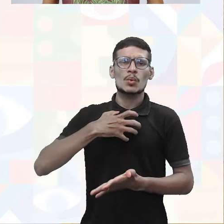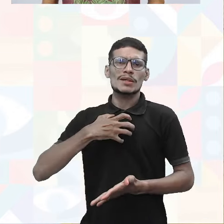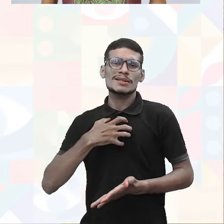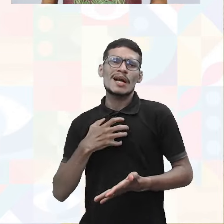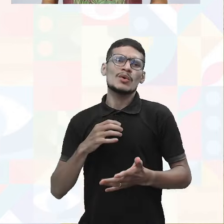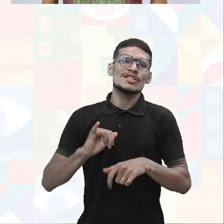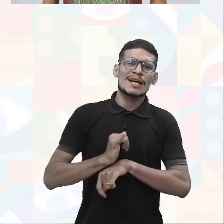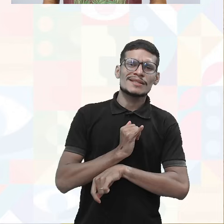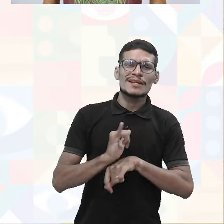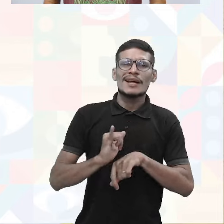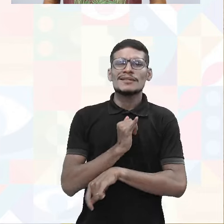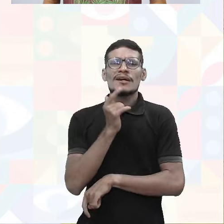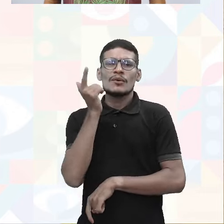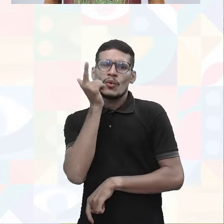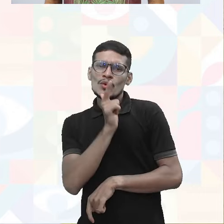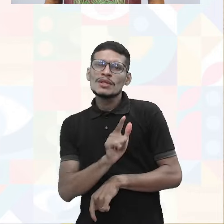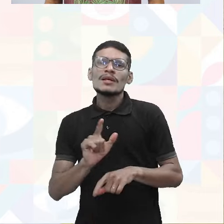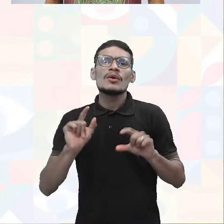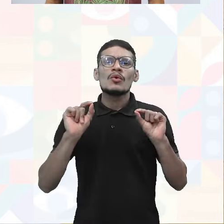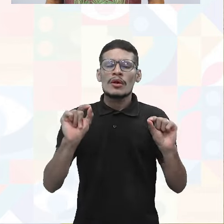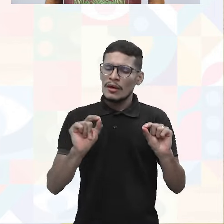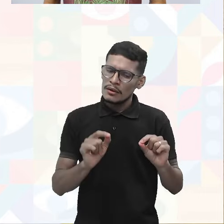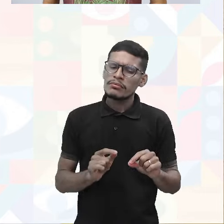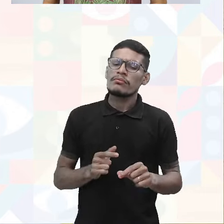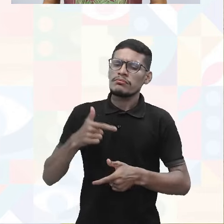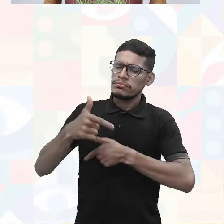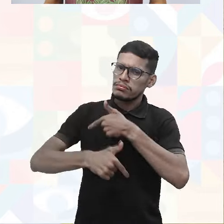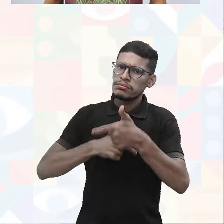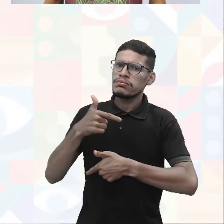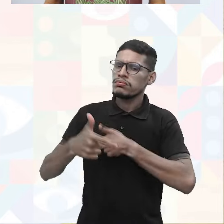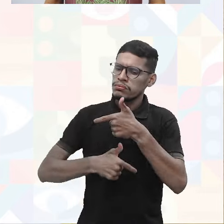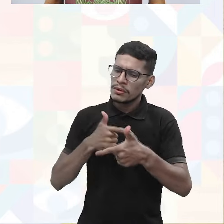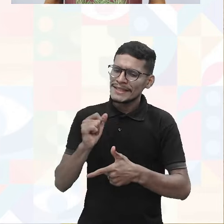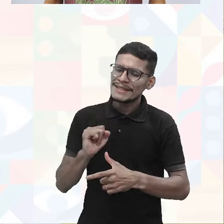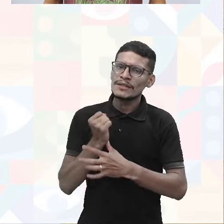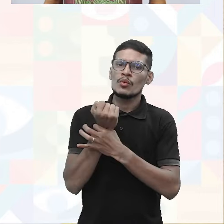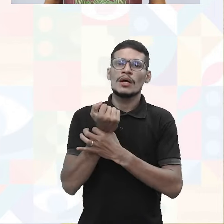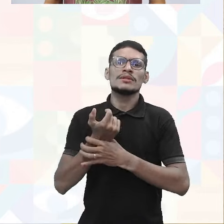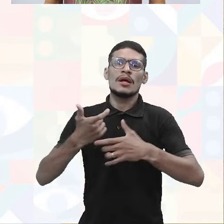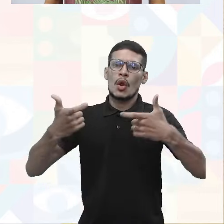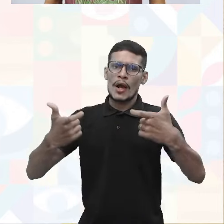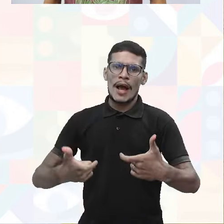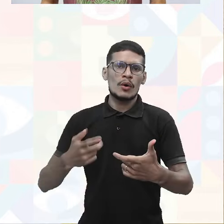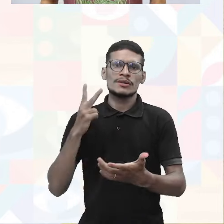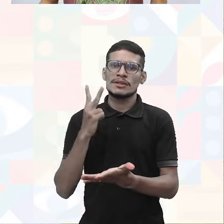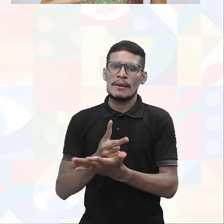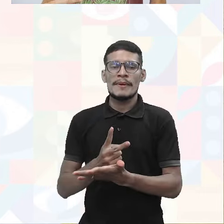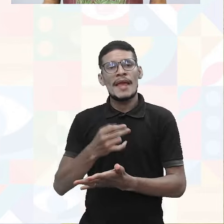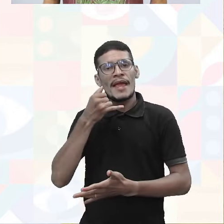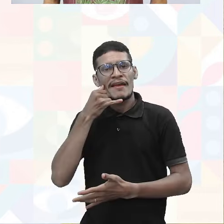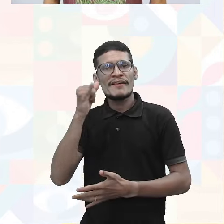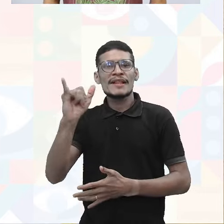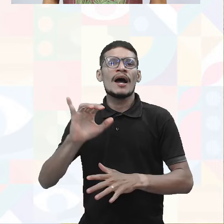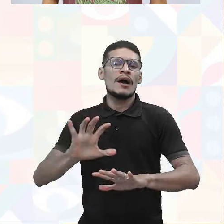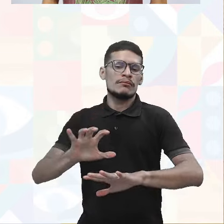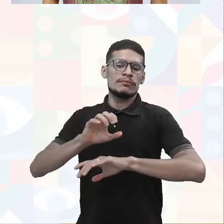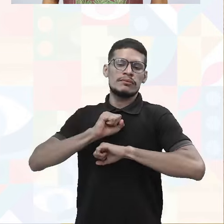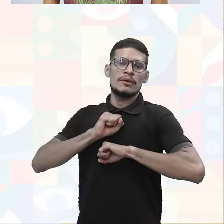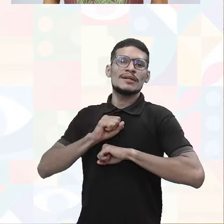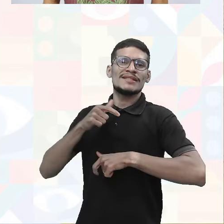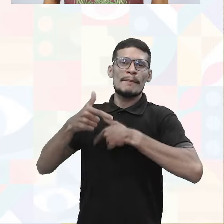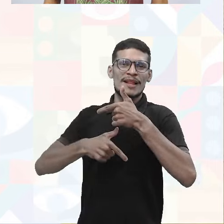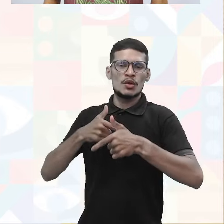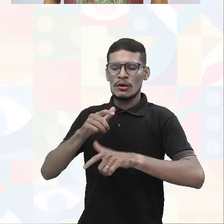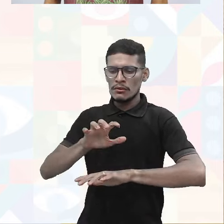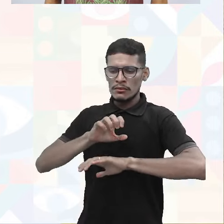alternativas, para eu estar mantendo a questão do trabalho, da segurança no local, e evitar a exposição do trabalhador a